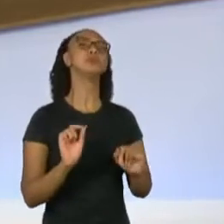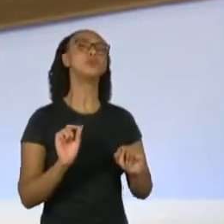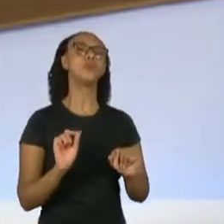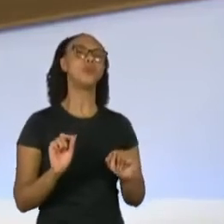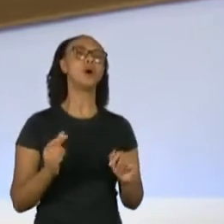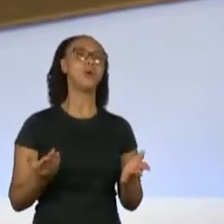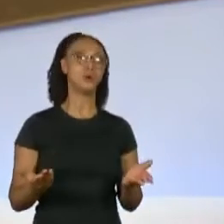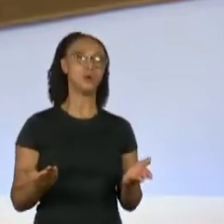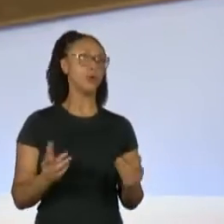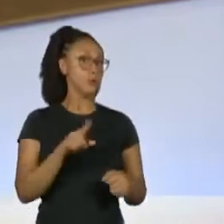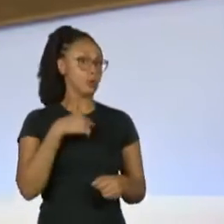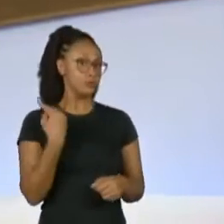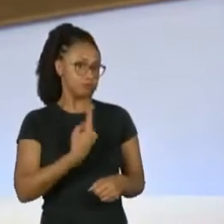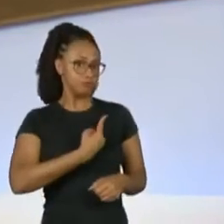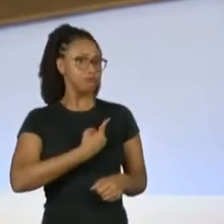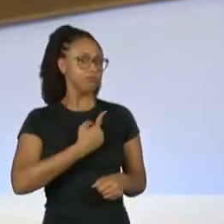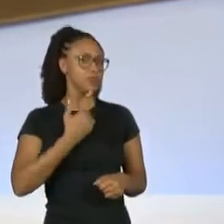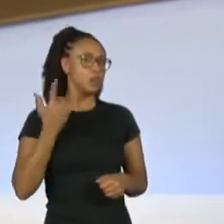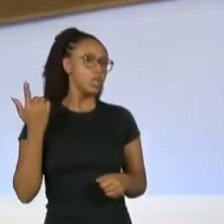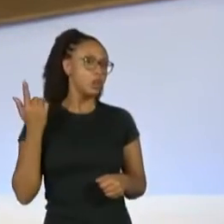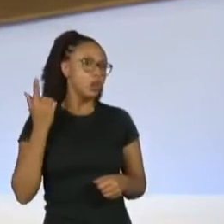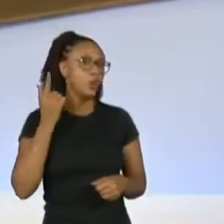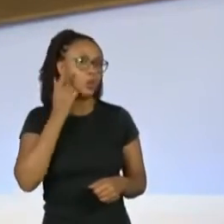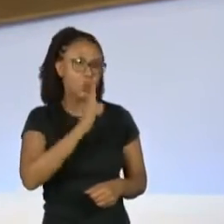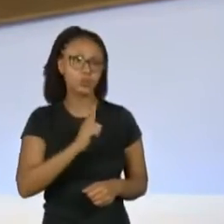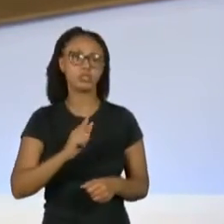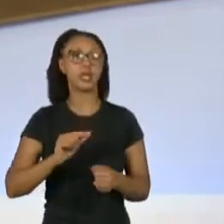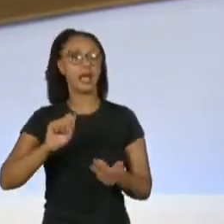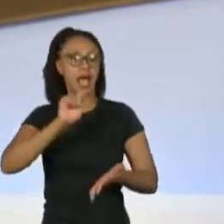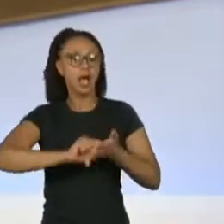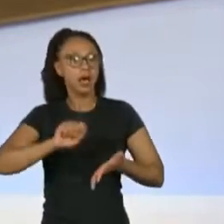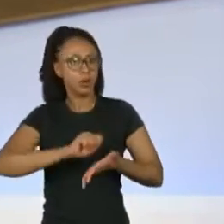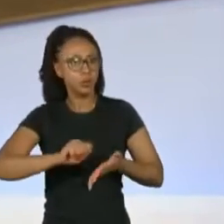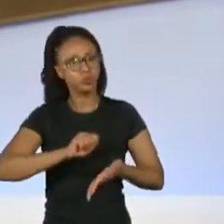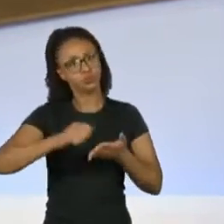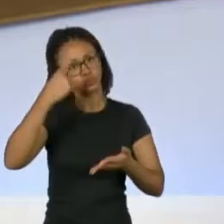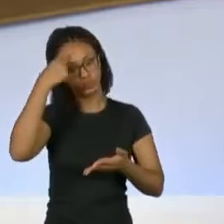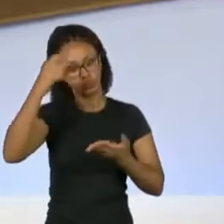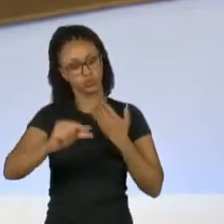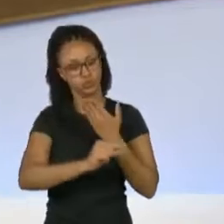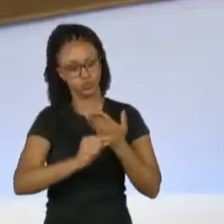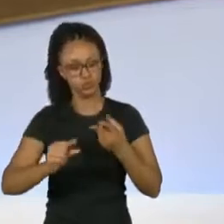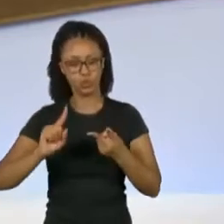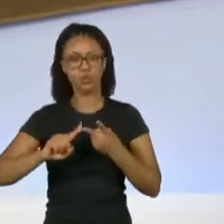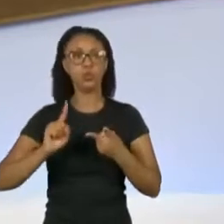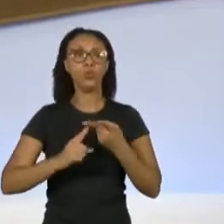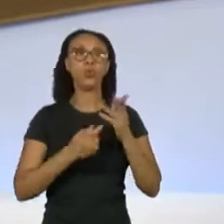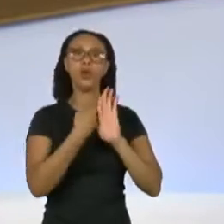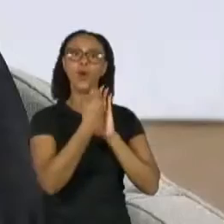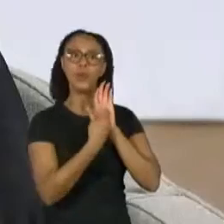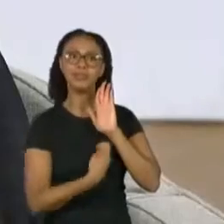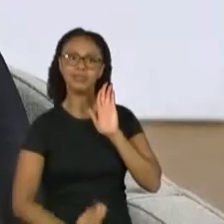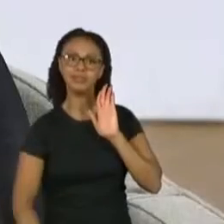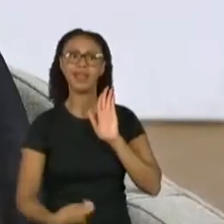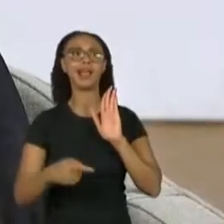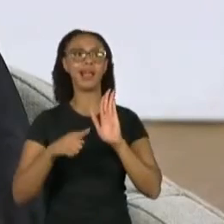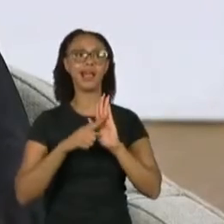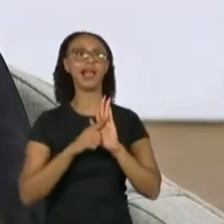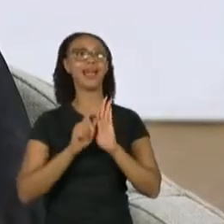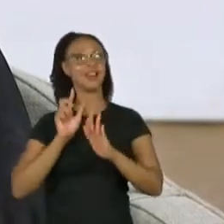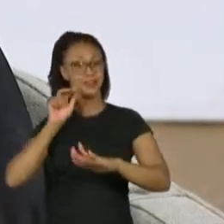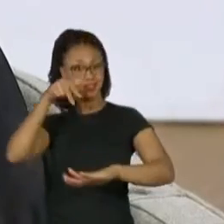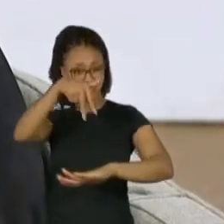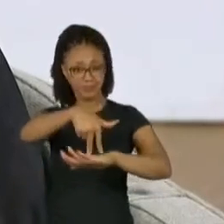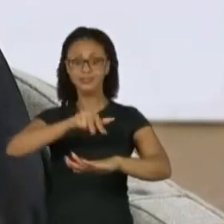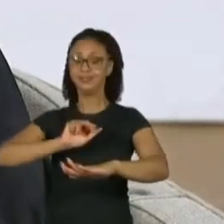novos, de ter autores, roteiristas, protagonizando, literalmente,